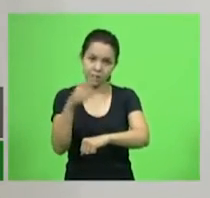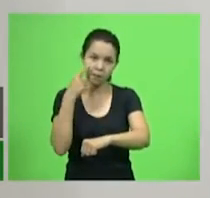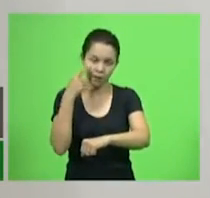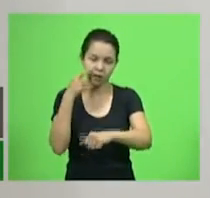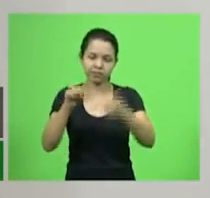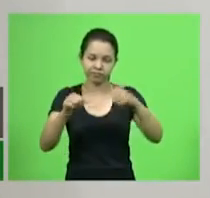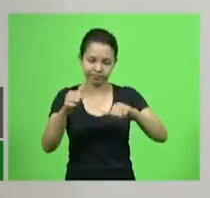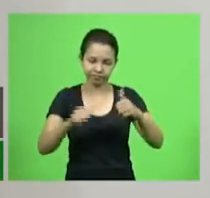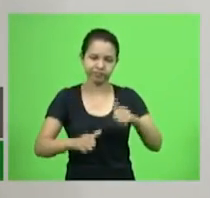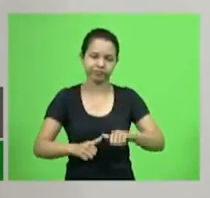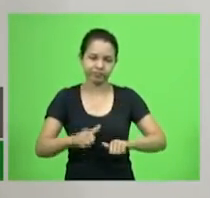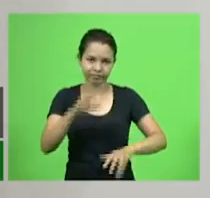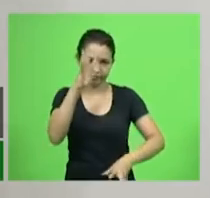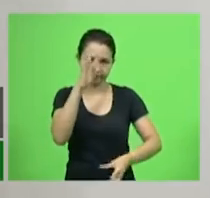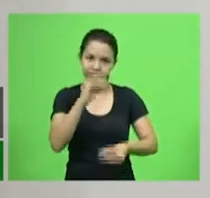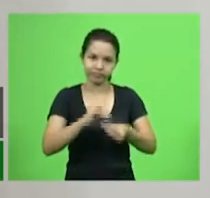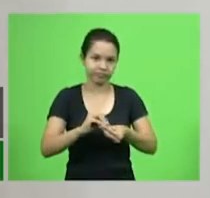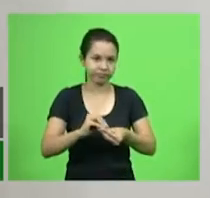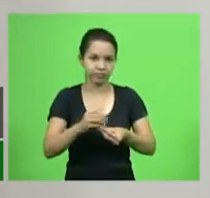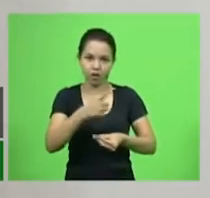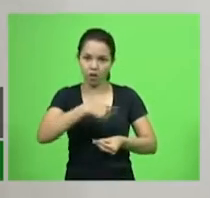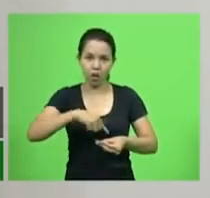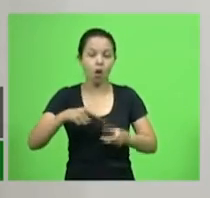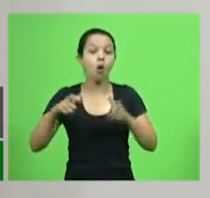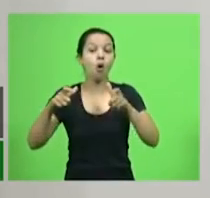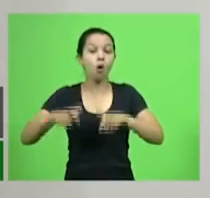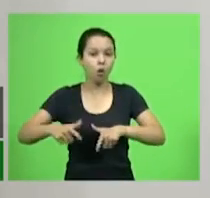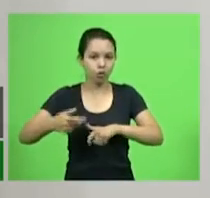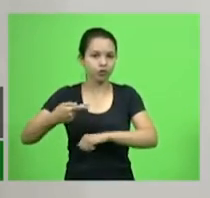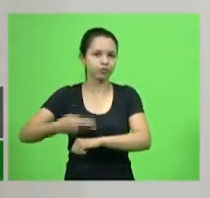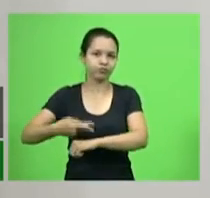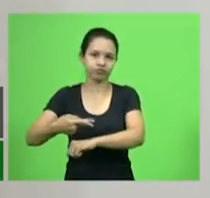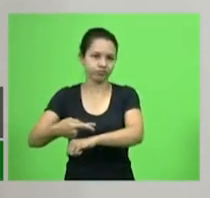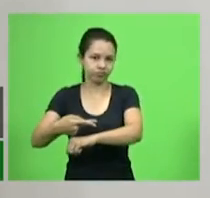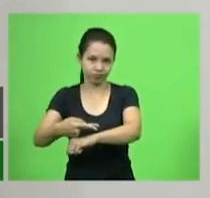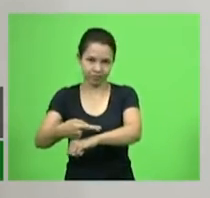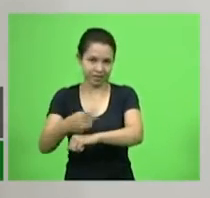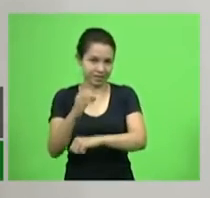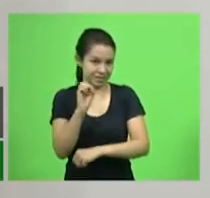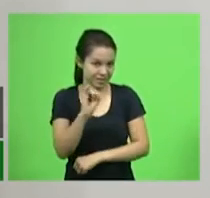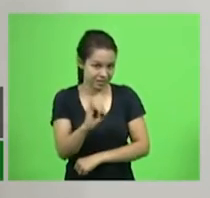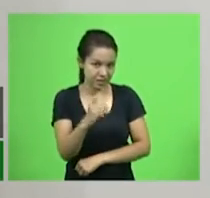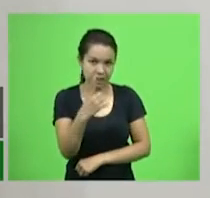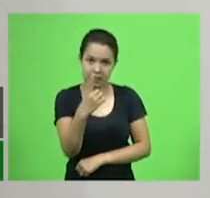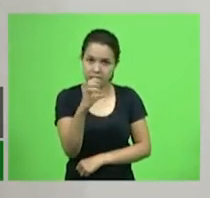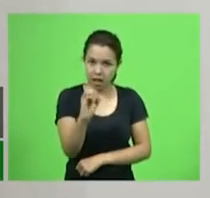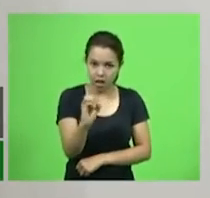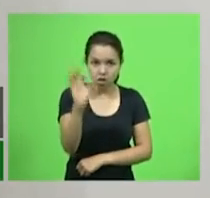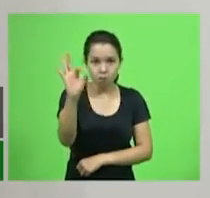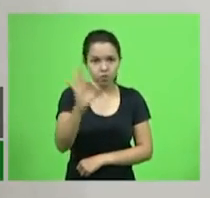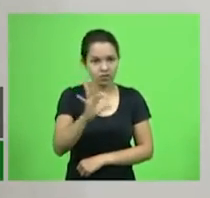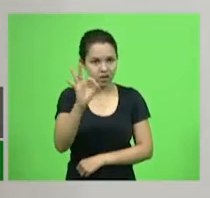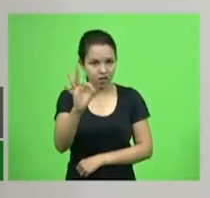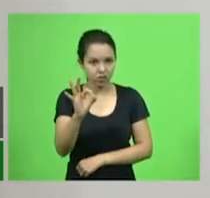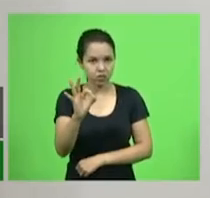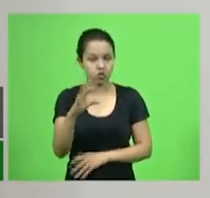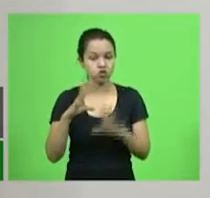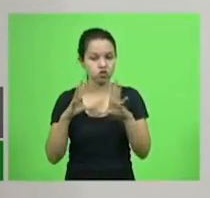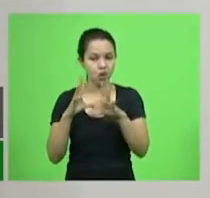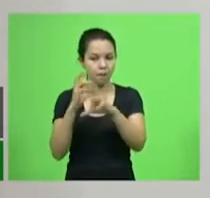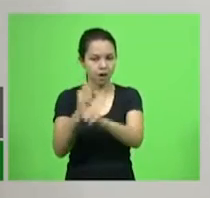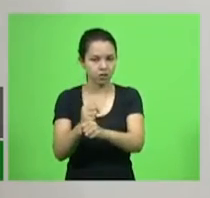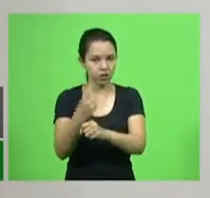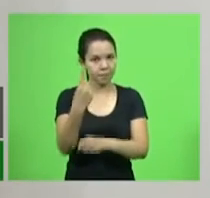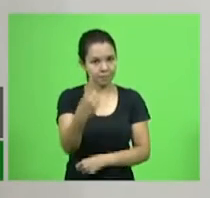que nós não temos aonde colocar se apenas 10% desses 1.600,